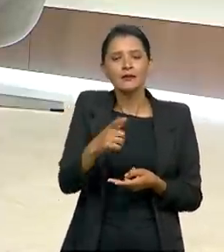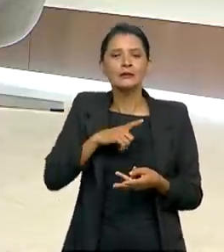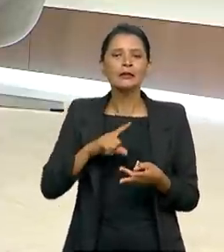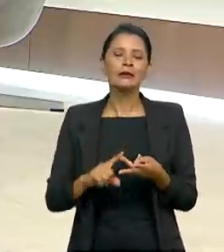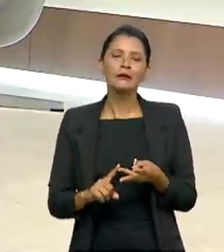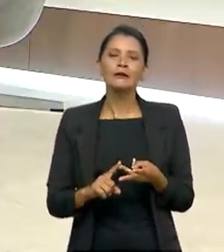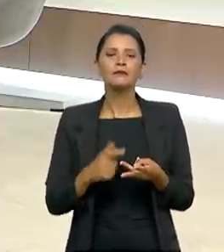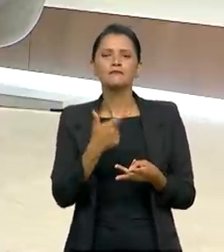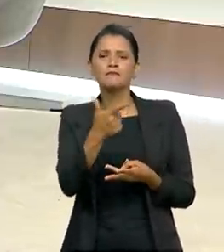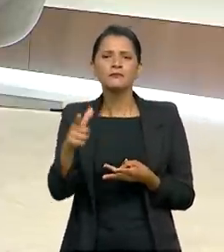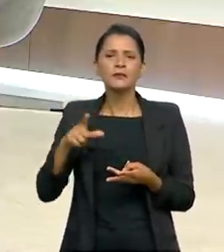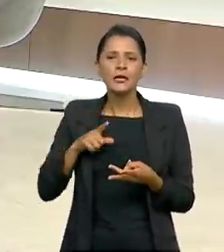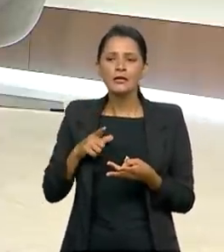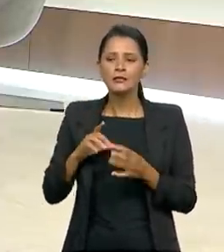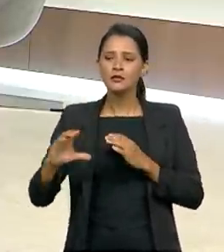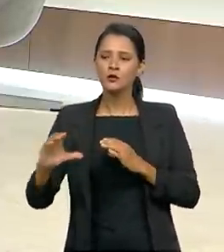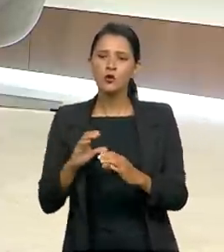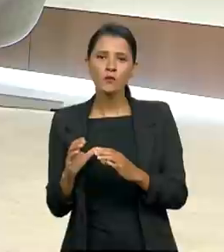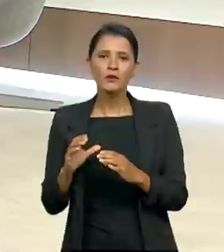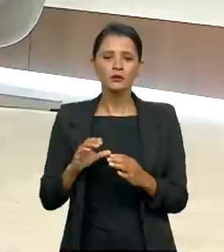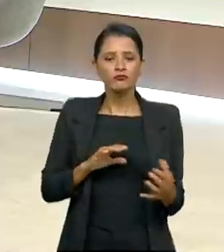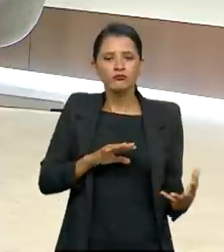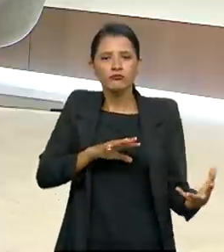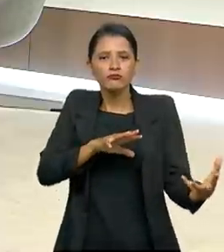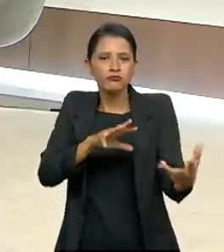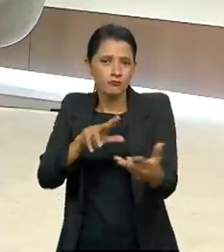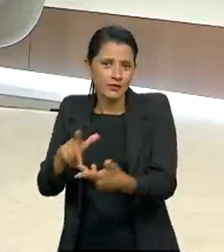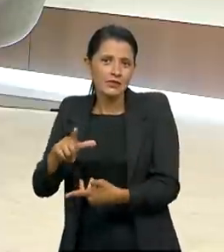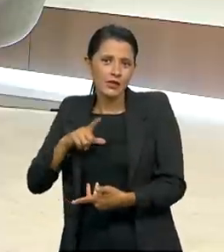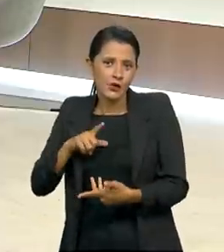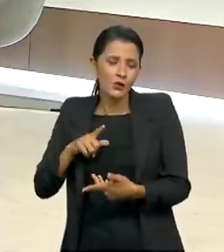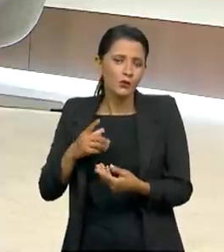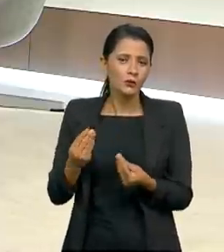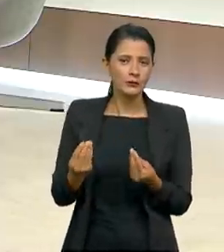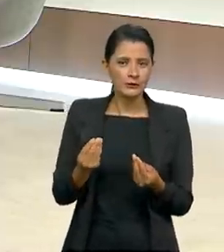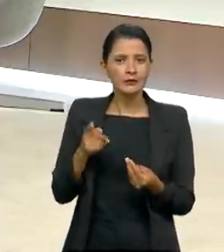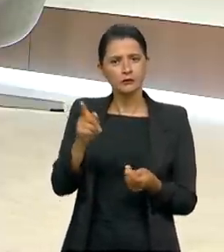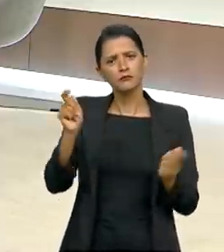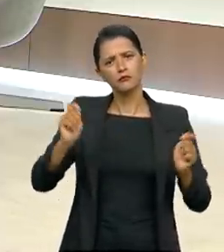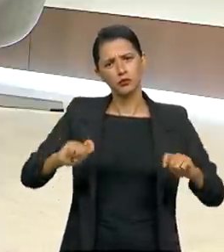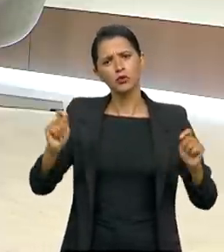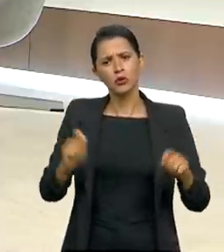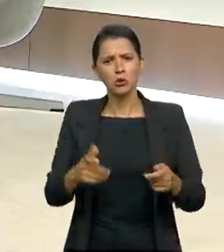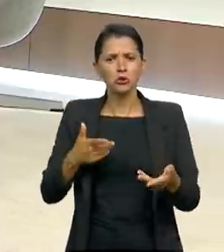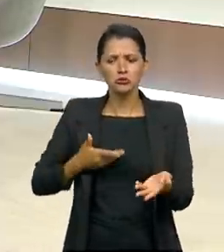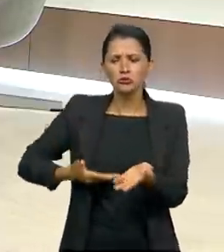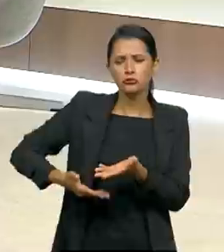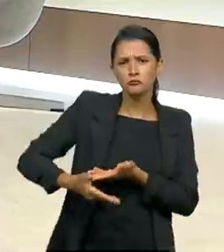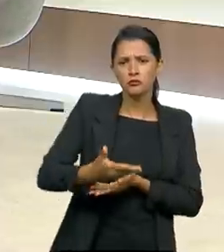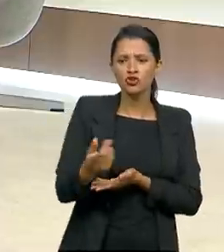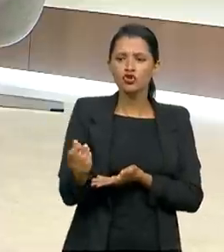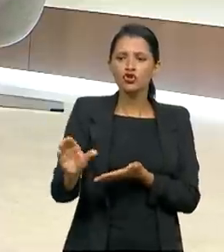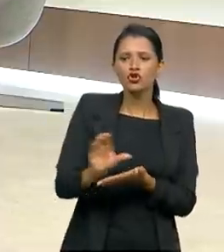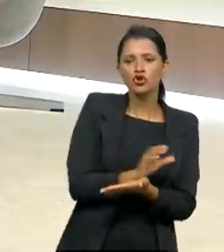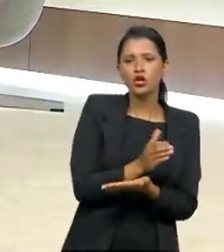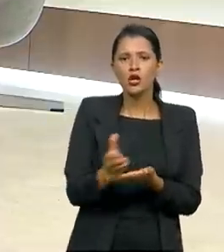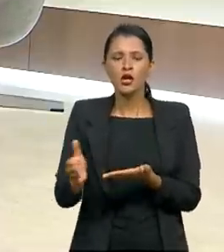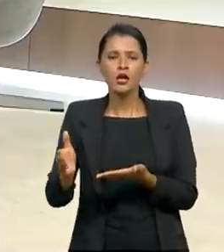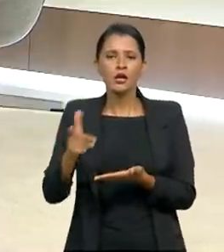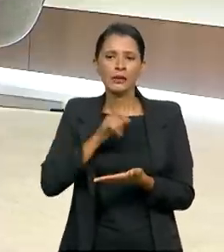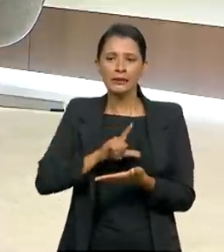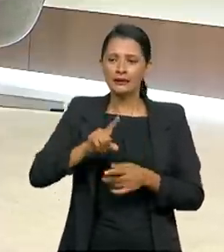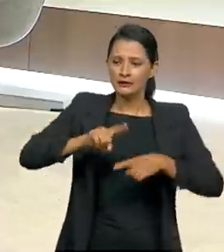intercomunicação, essa globalização em que você pode transitar dinheiros por fronteira de maneira